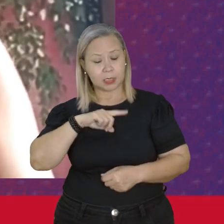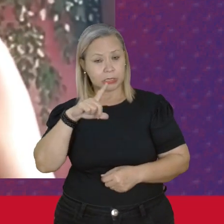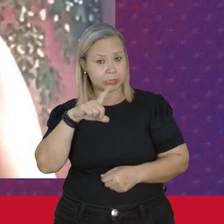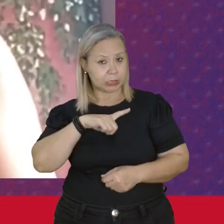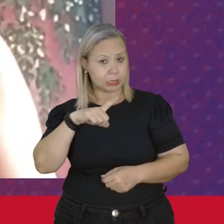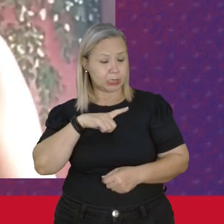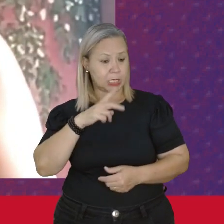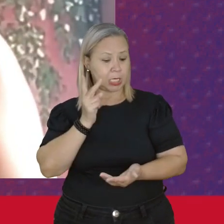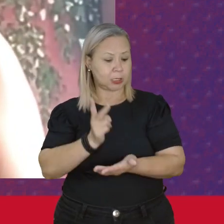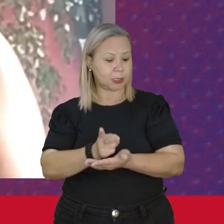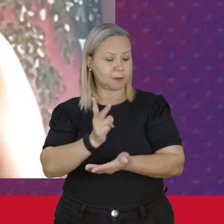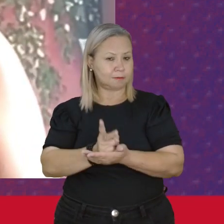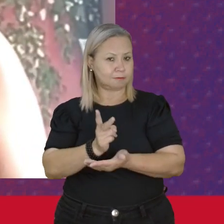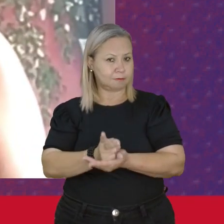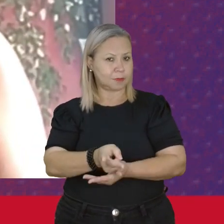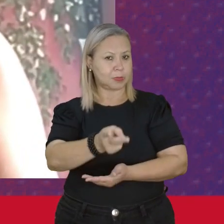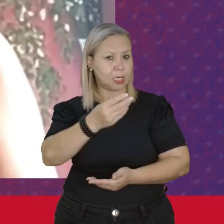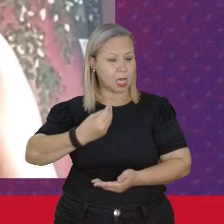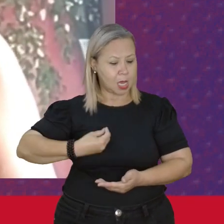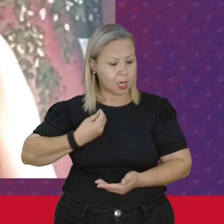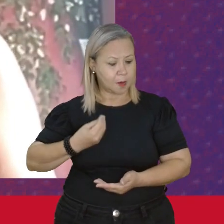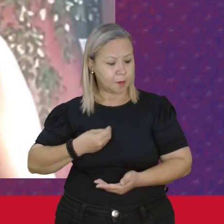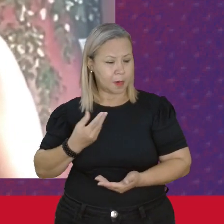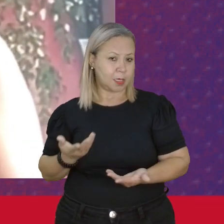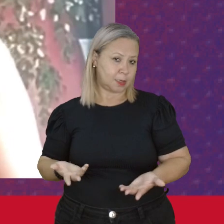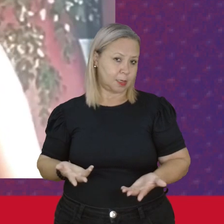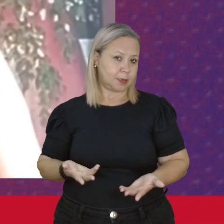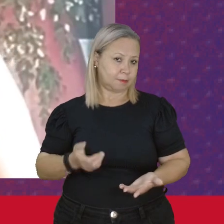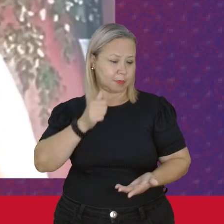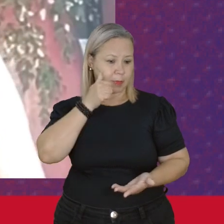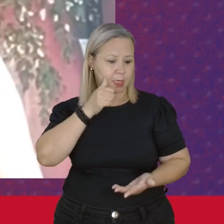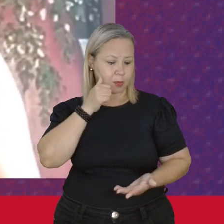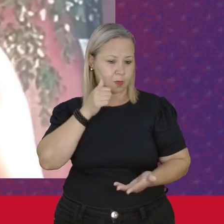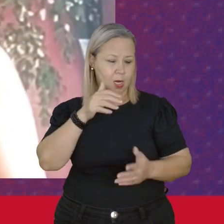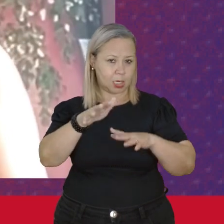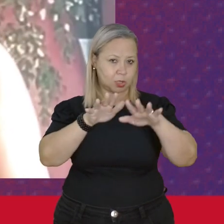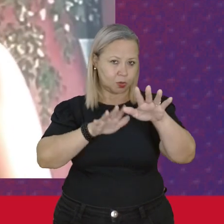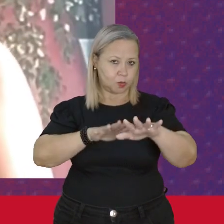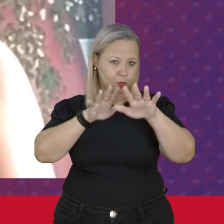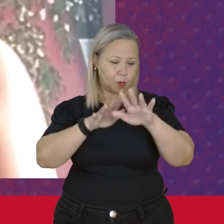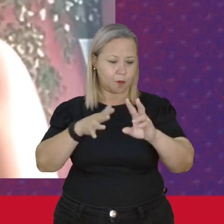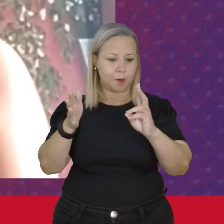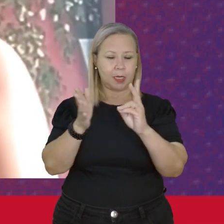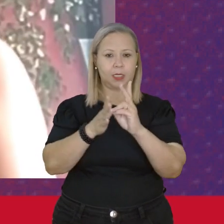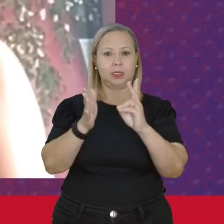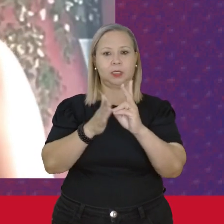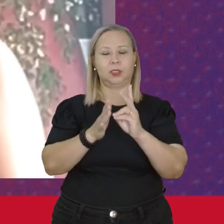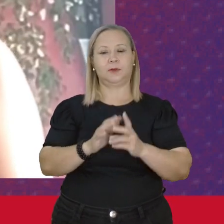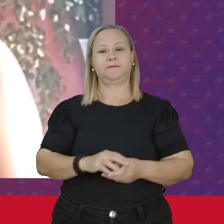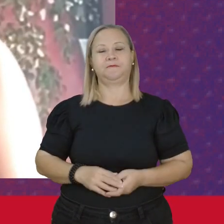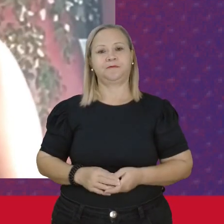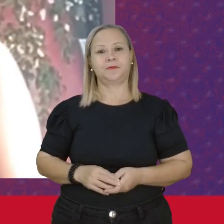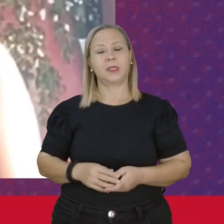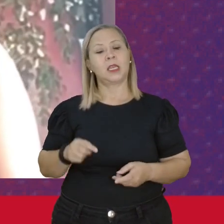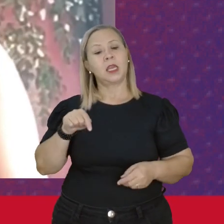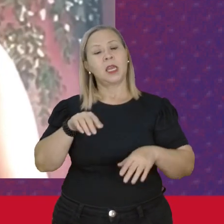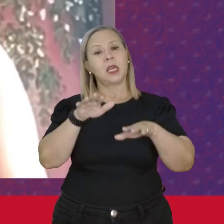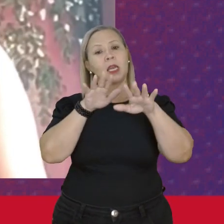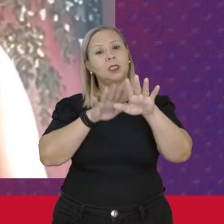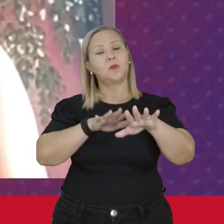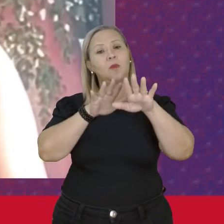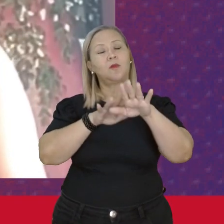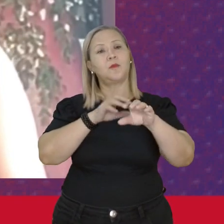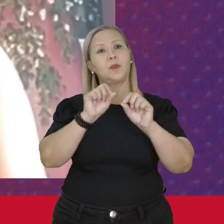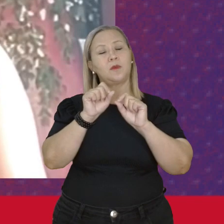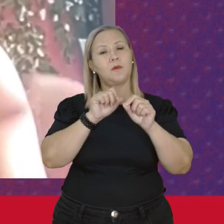Prevalência Da presença Das mulheres Do movimento indígena E Esse movimento Vai se forjando A partir de